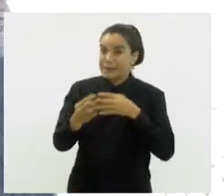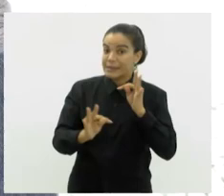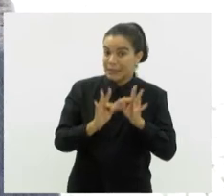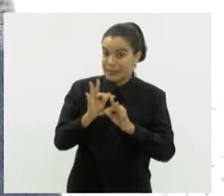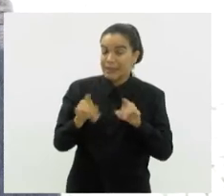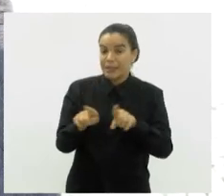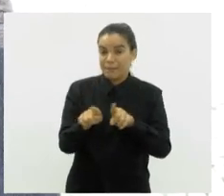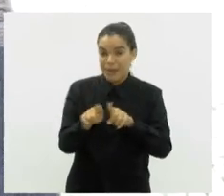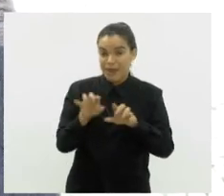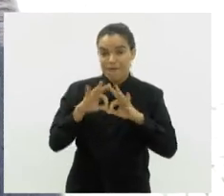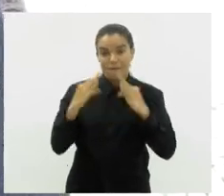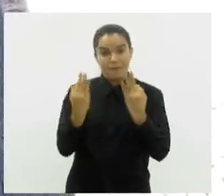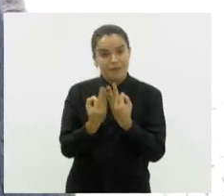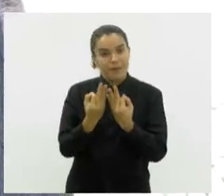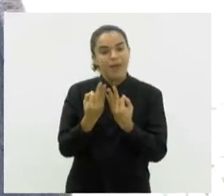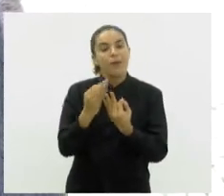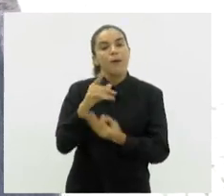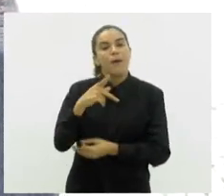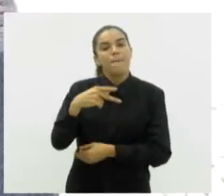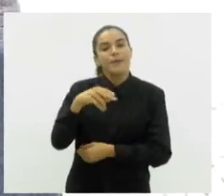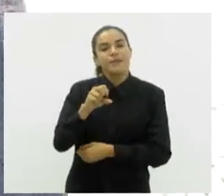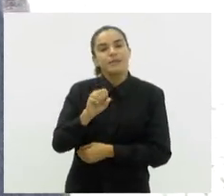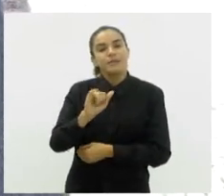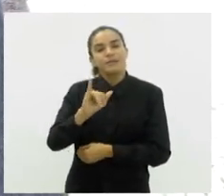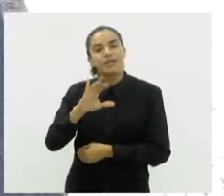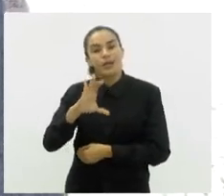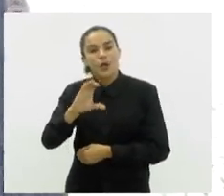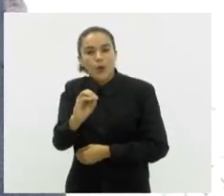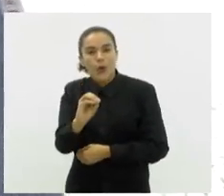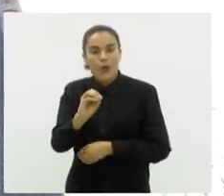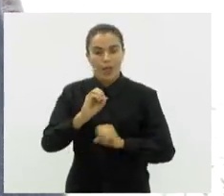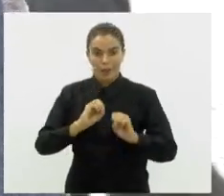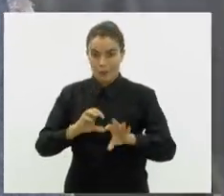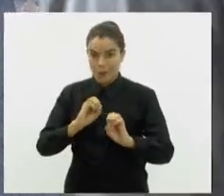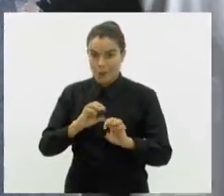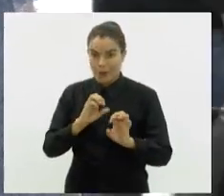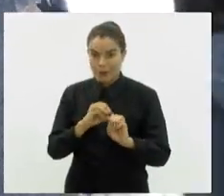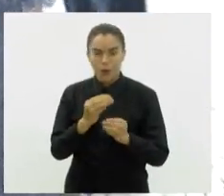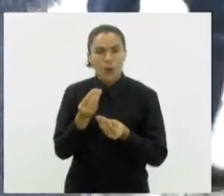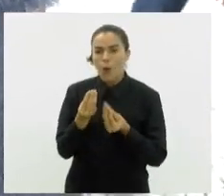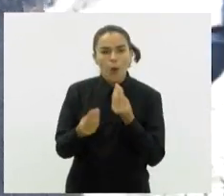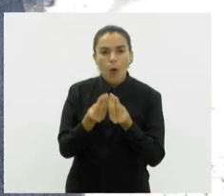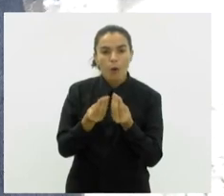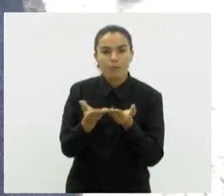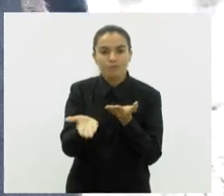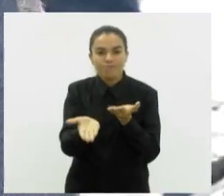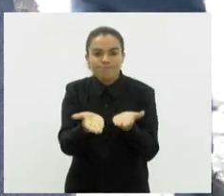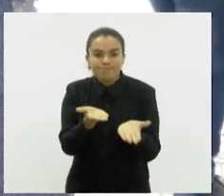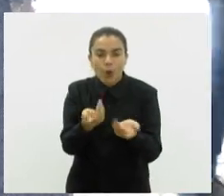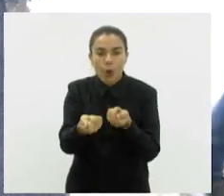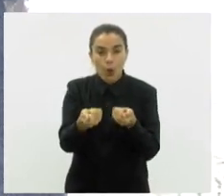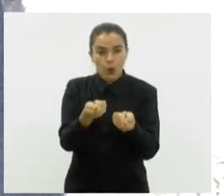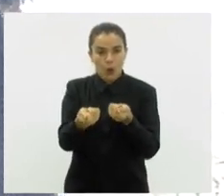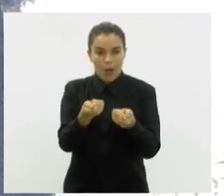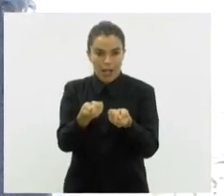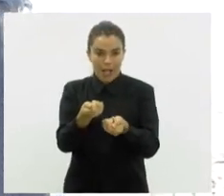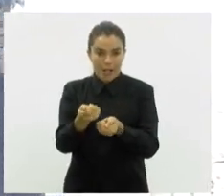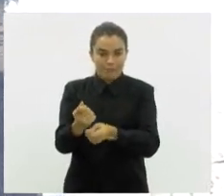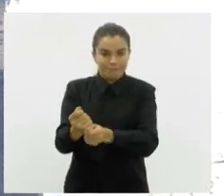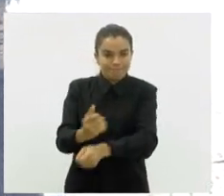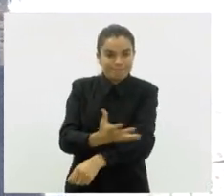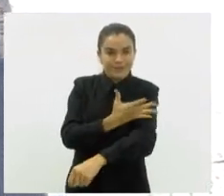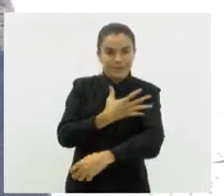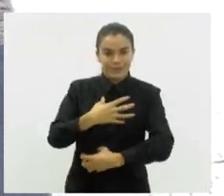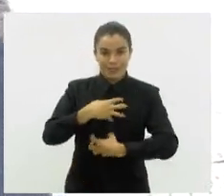gente fala de uma psicoeducação, você também trabalha com essa família, para essa família aprender a gerenciar os seus sentimentos, porque imagina, se uma